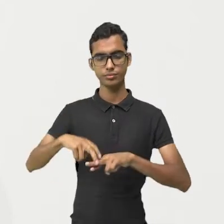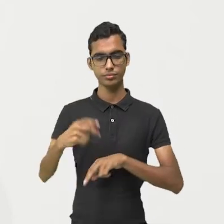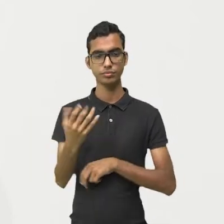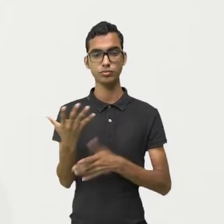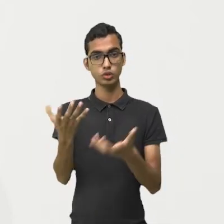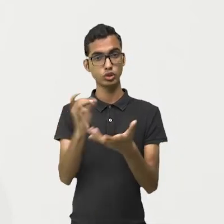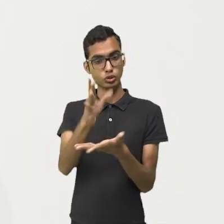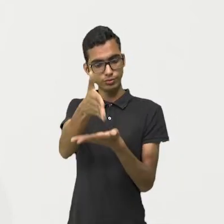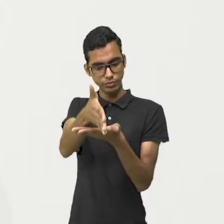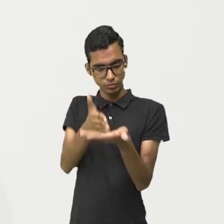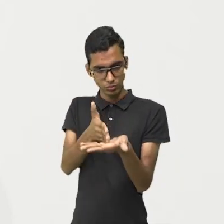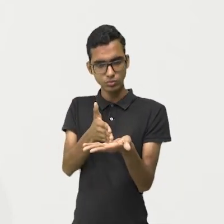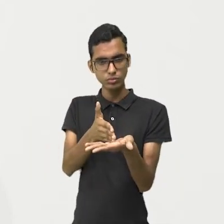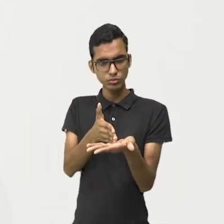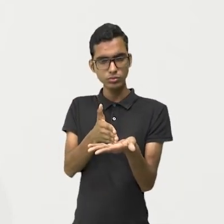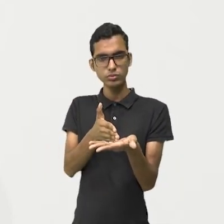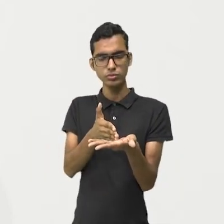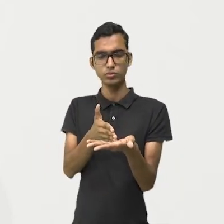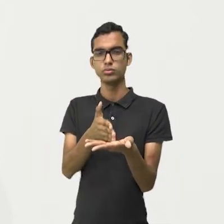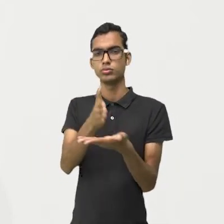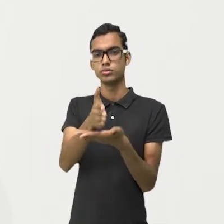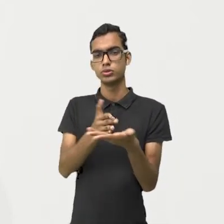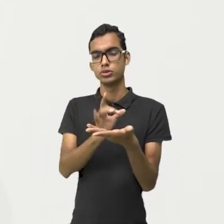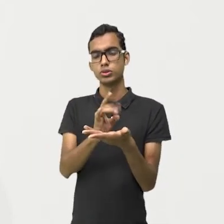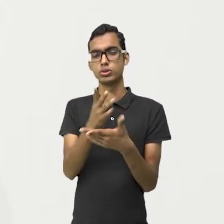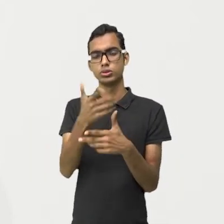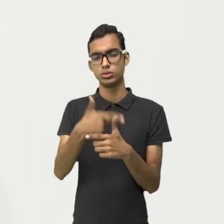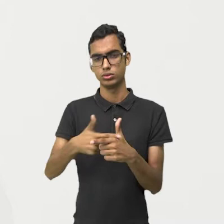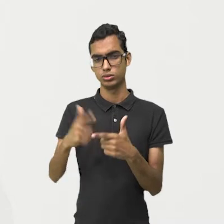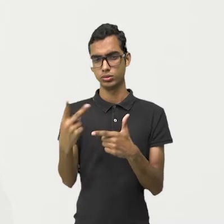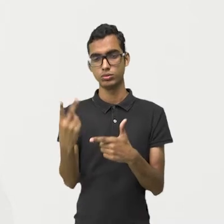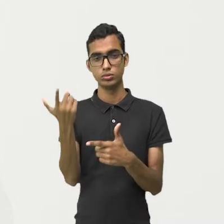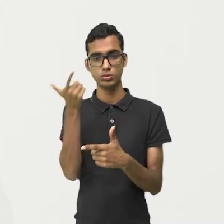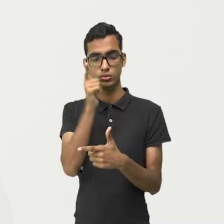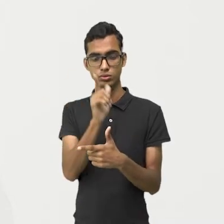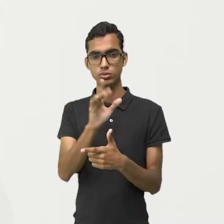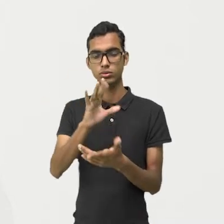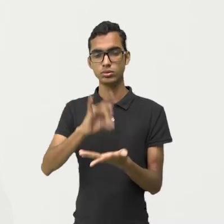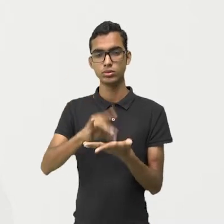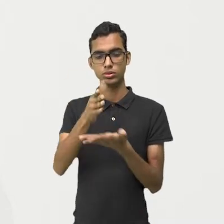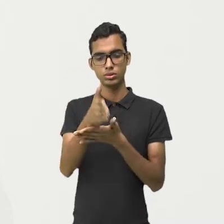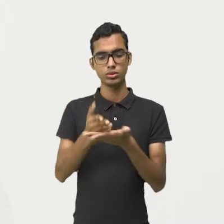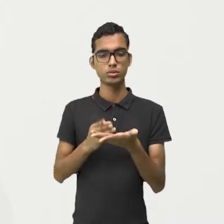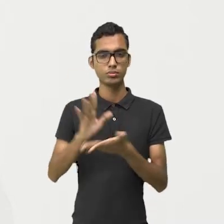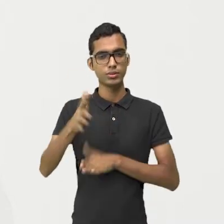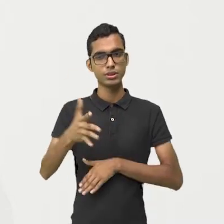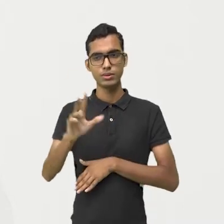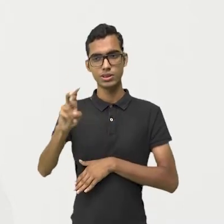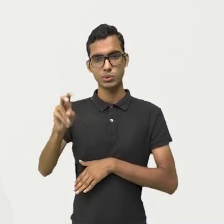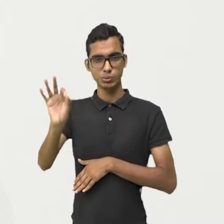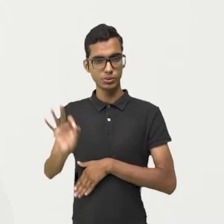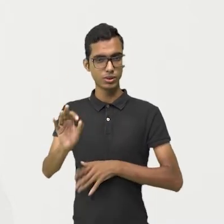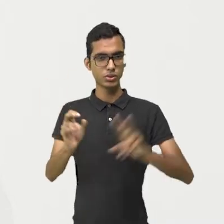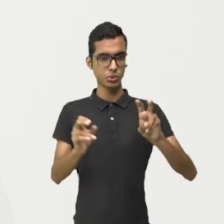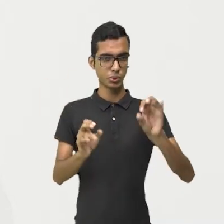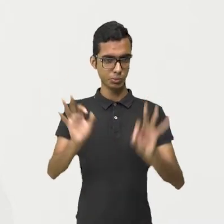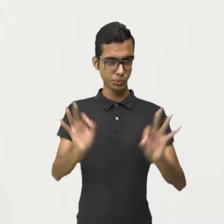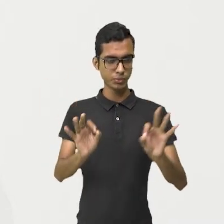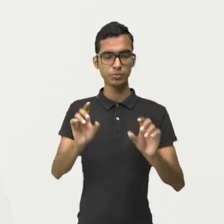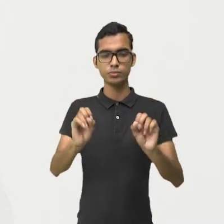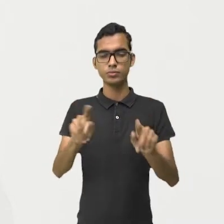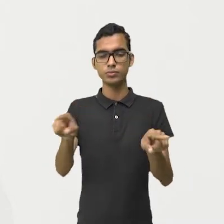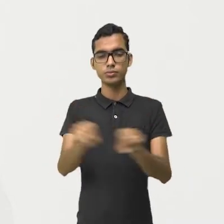estou querendo a metade. Toda metade, basta que você divida por 2, que é ao meio, certo? Já quando nós queremos